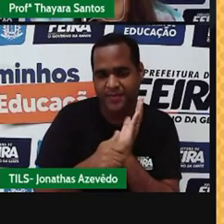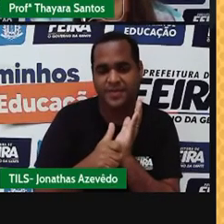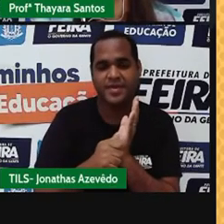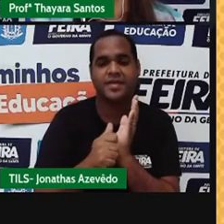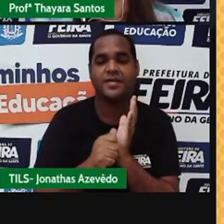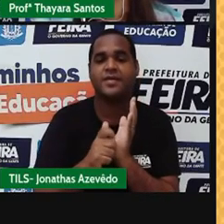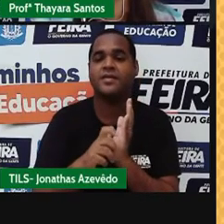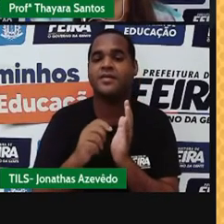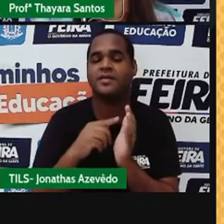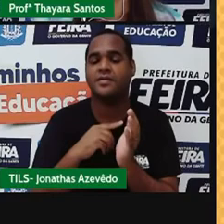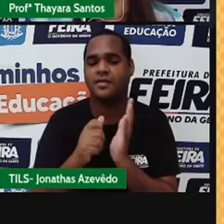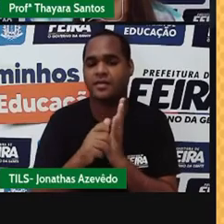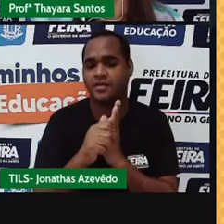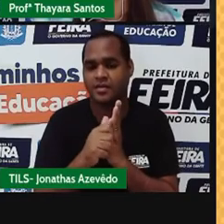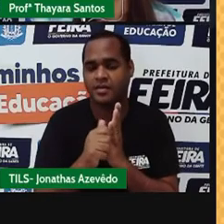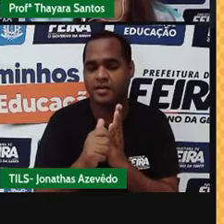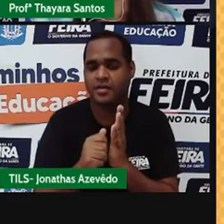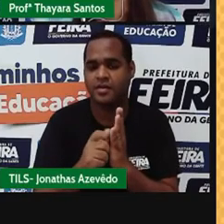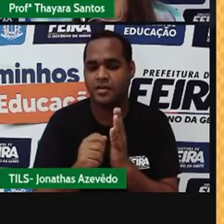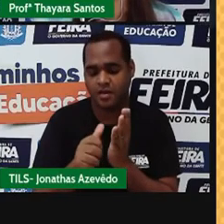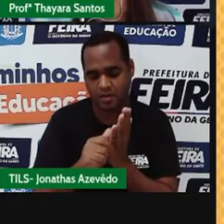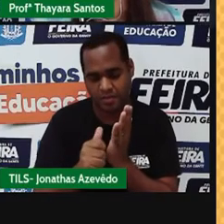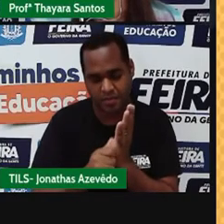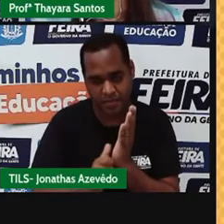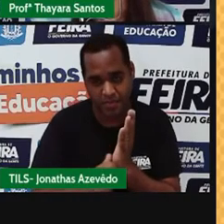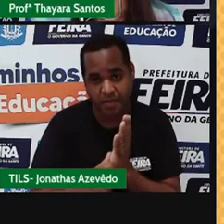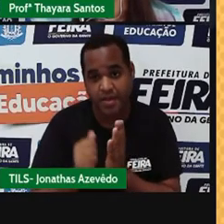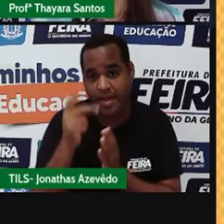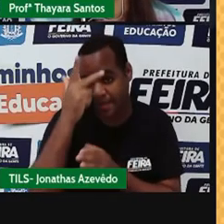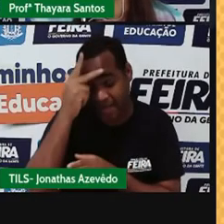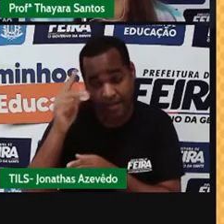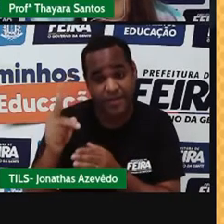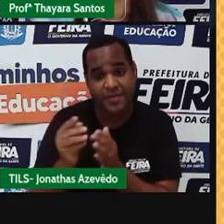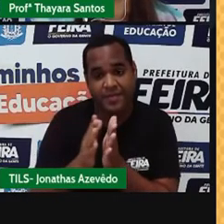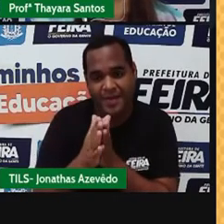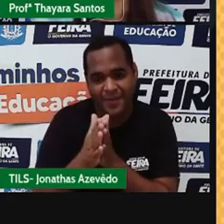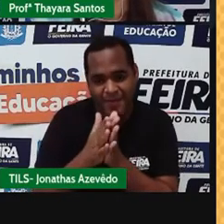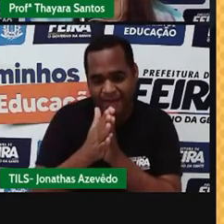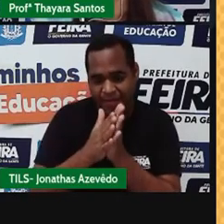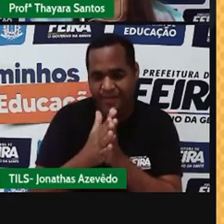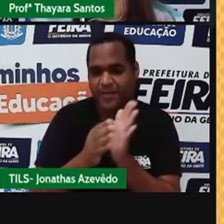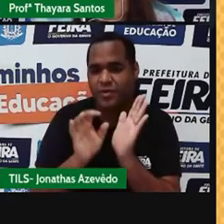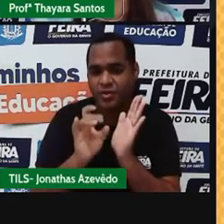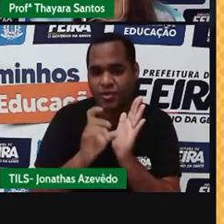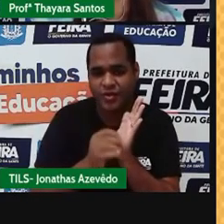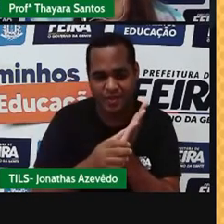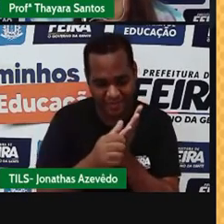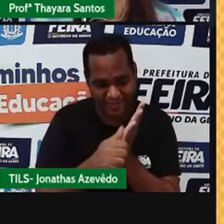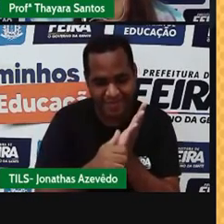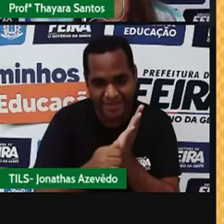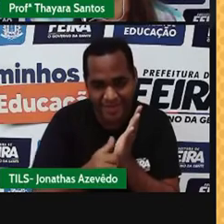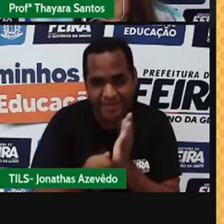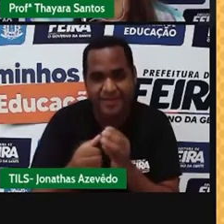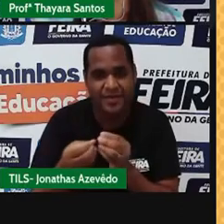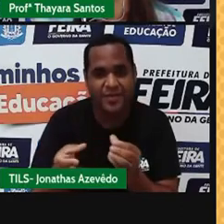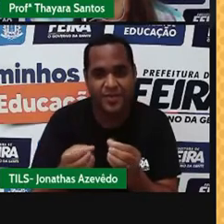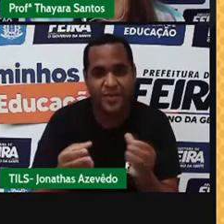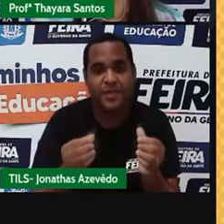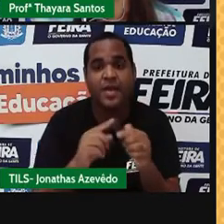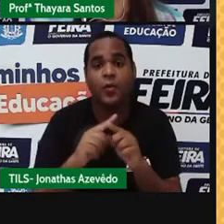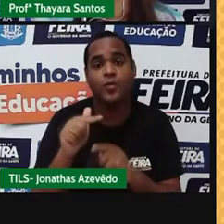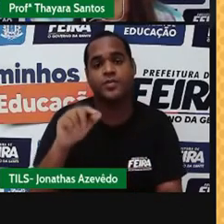menos densas são jogadas para fora da mão da pessoa, ficando apenas as sementes. E temos também a separação